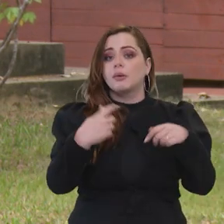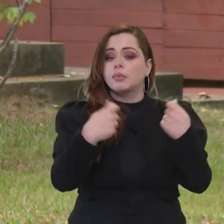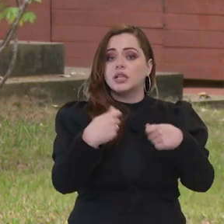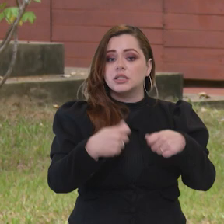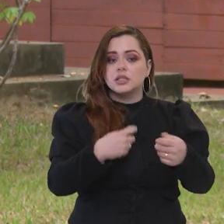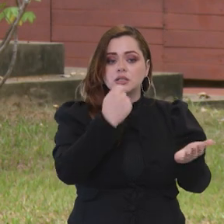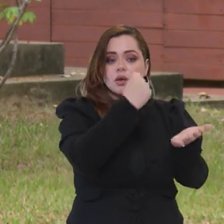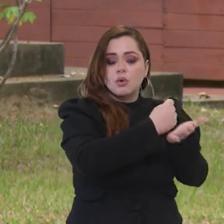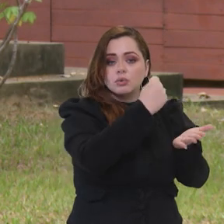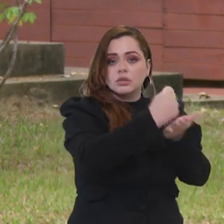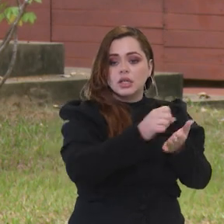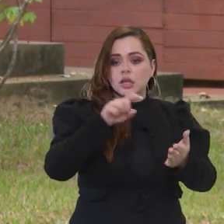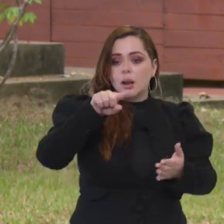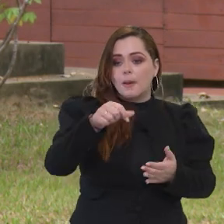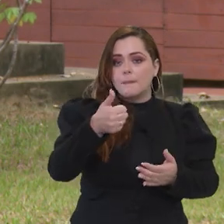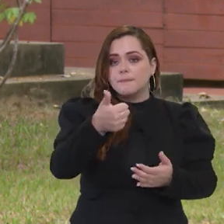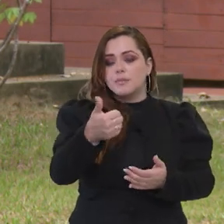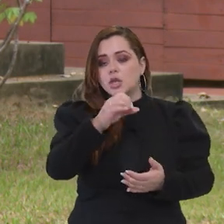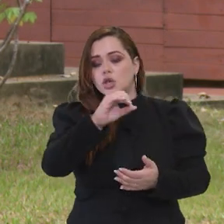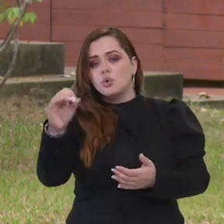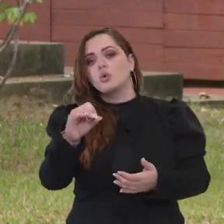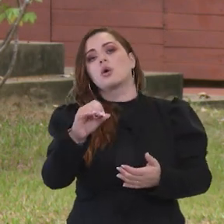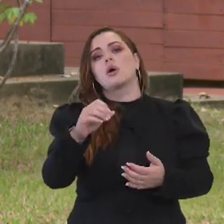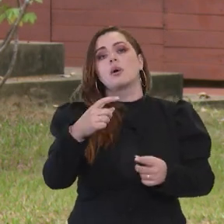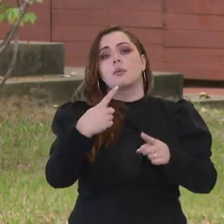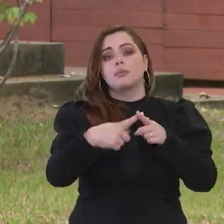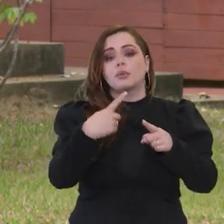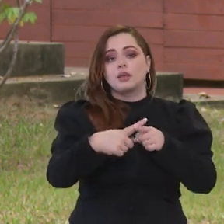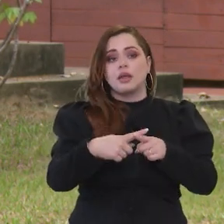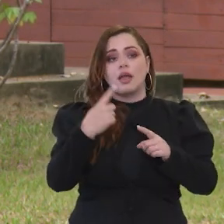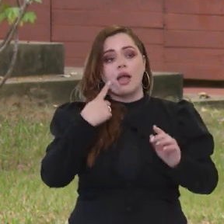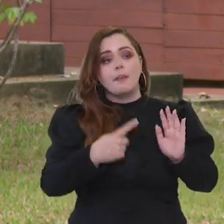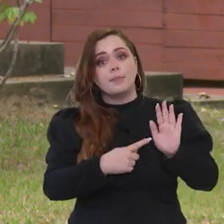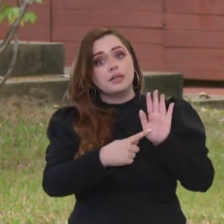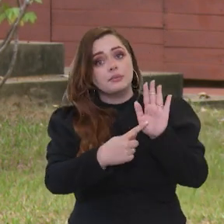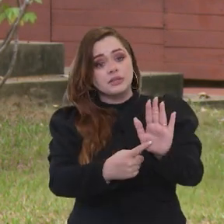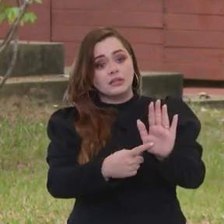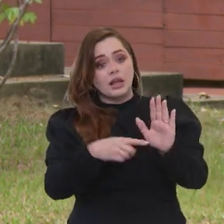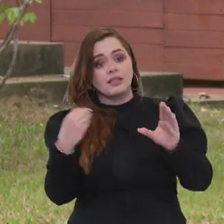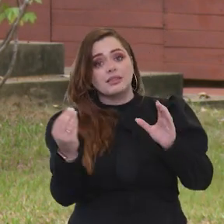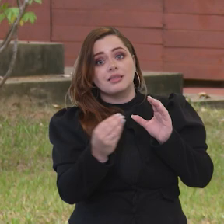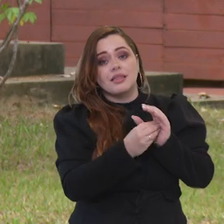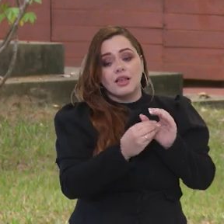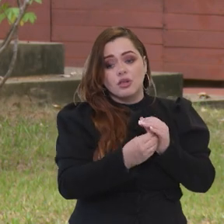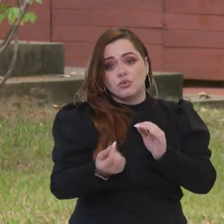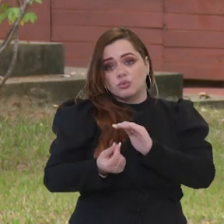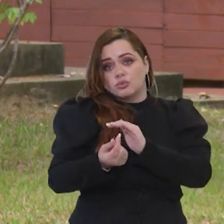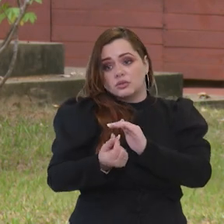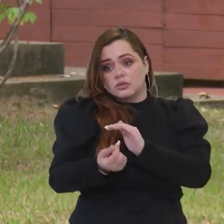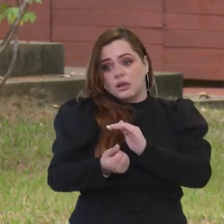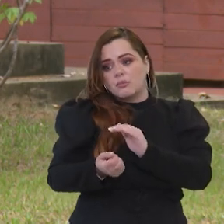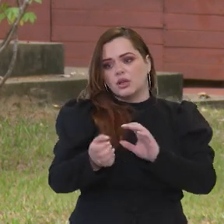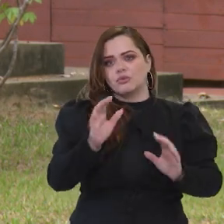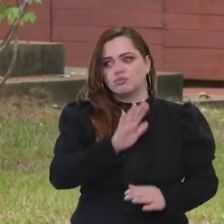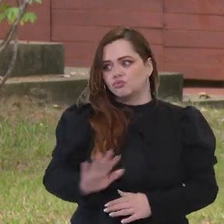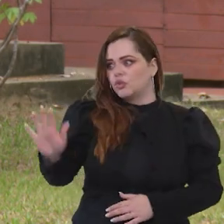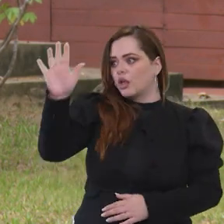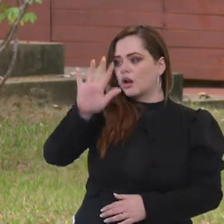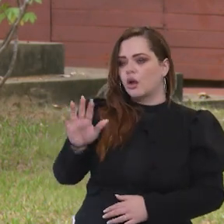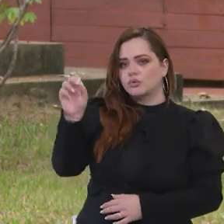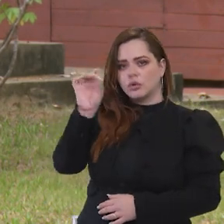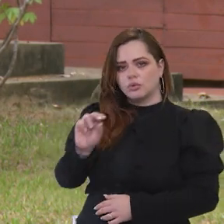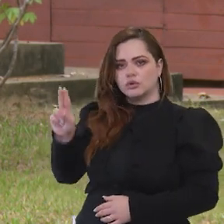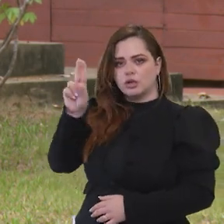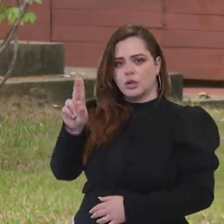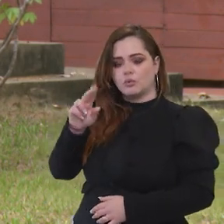mil unidades habitacionais, só no ano de 2023, naquilo que representa, aquilo que está dentro do Orçamento Geral da União. Fora